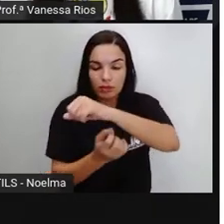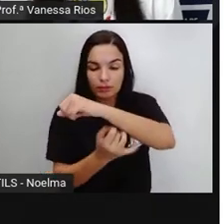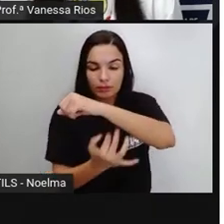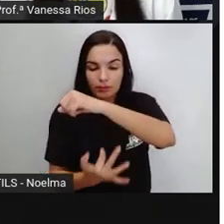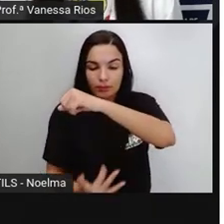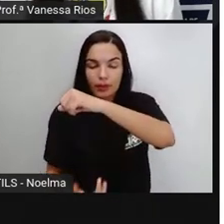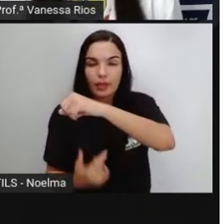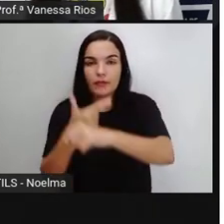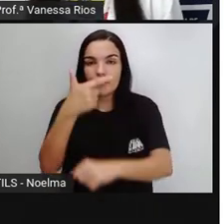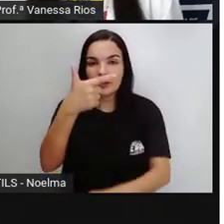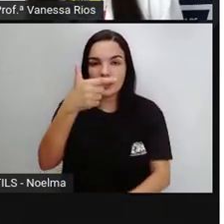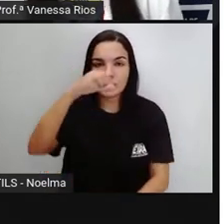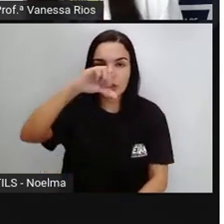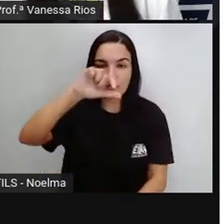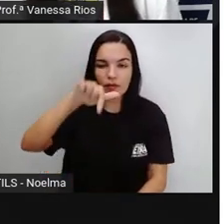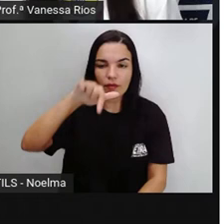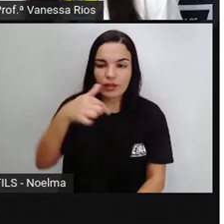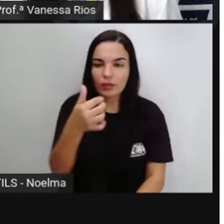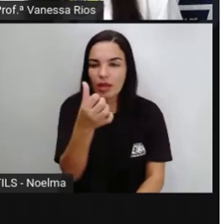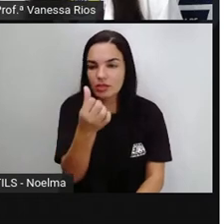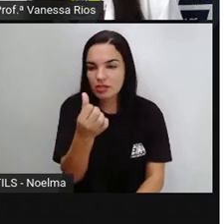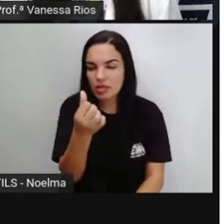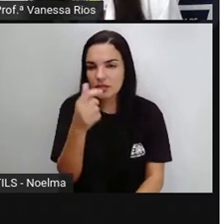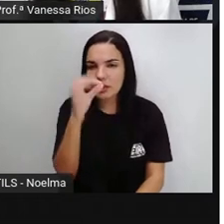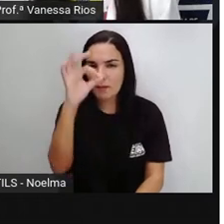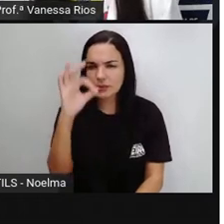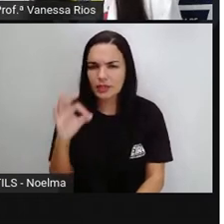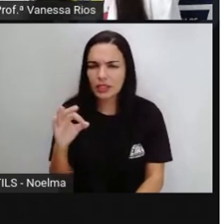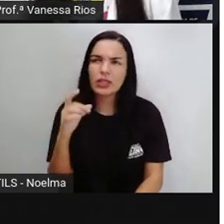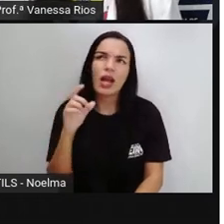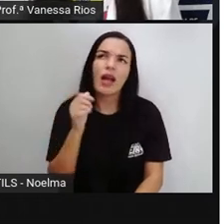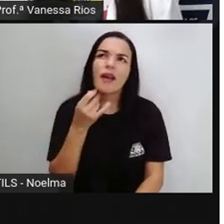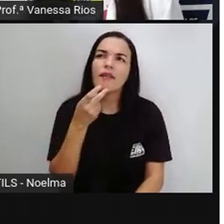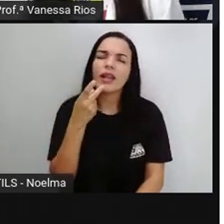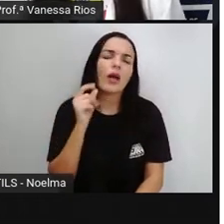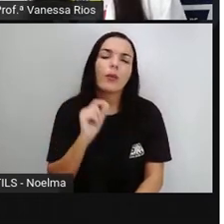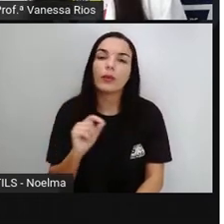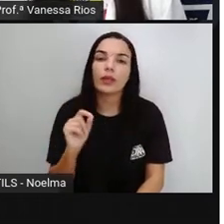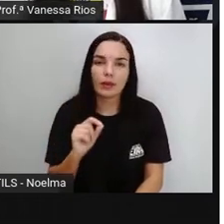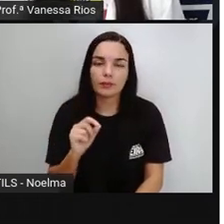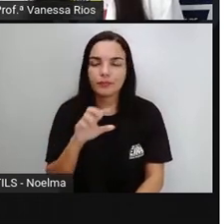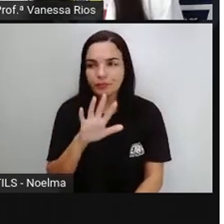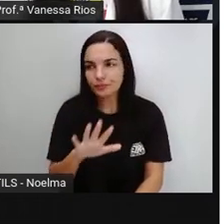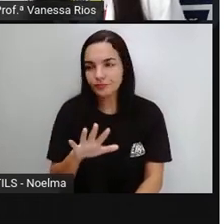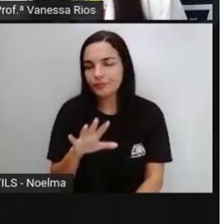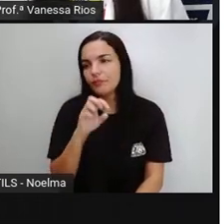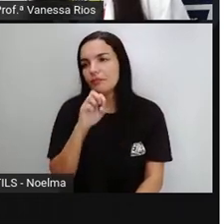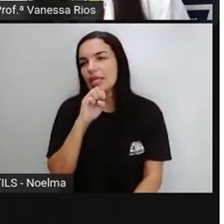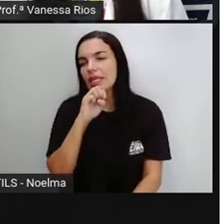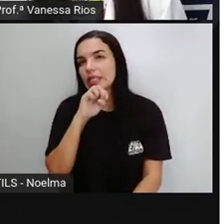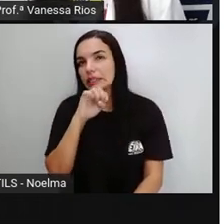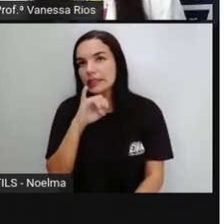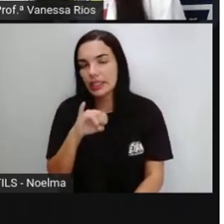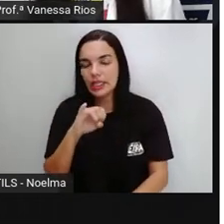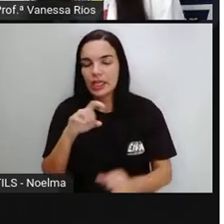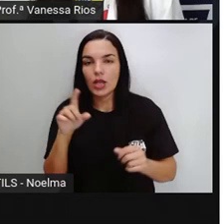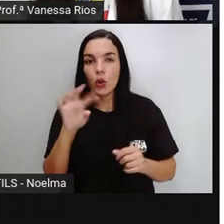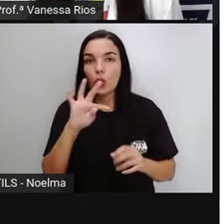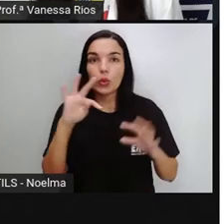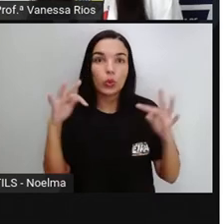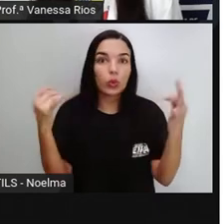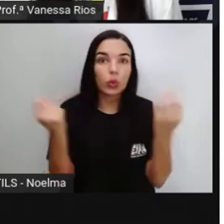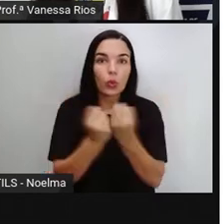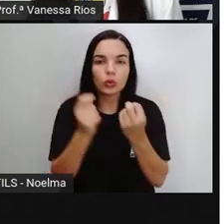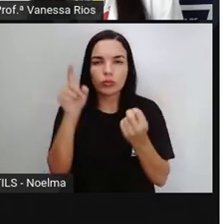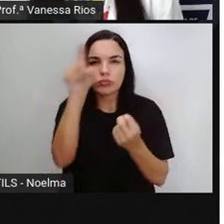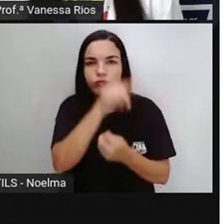,6%. O que é que isso quer dizer? Se a gente considerar o todo valendo 100,